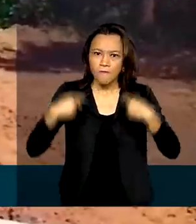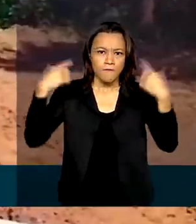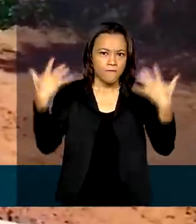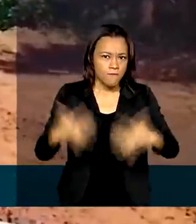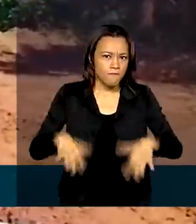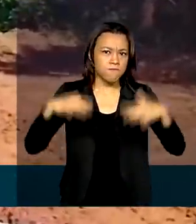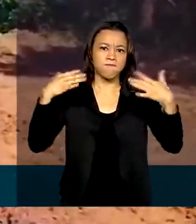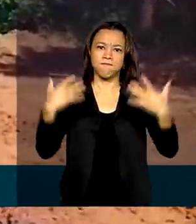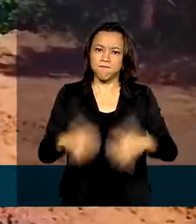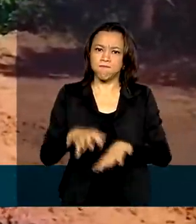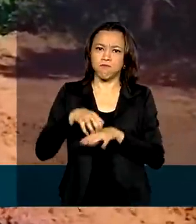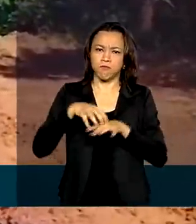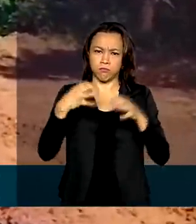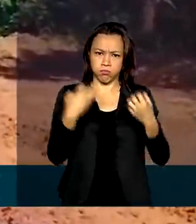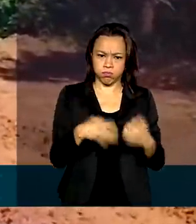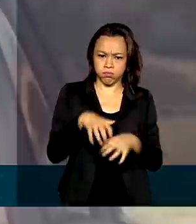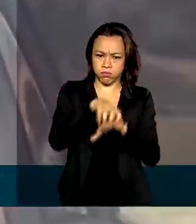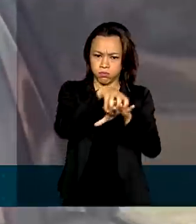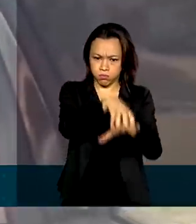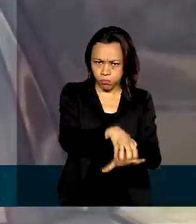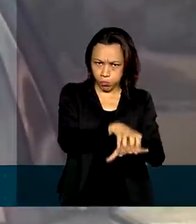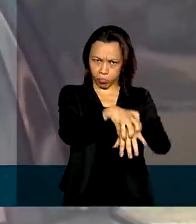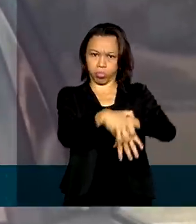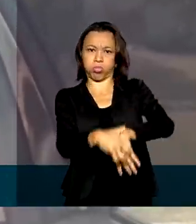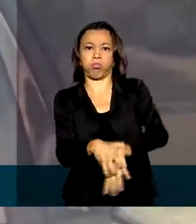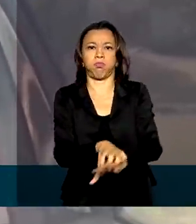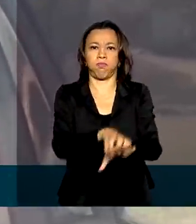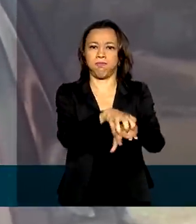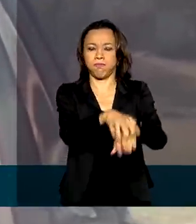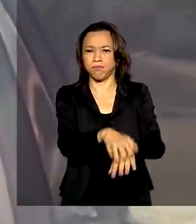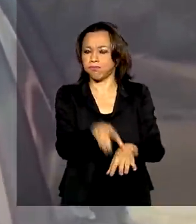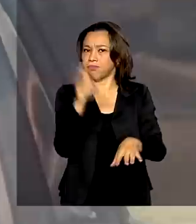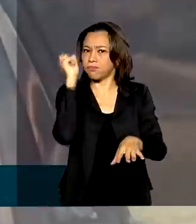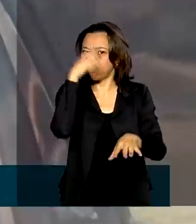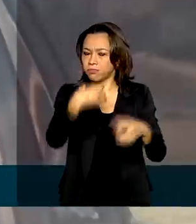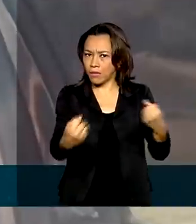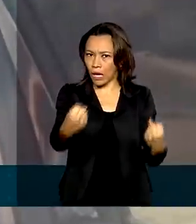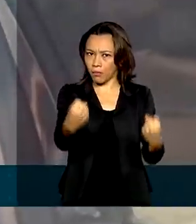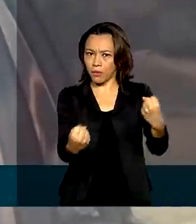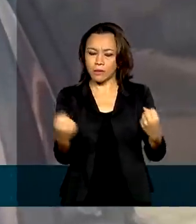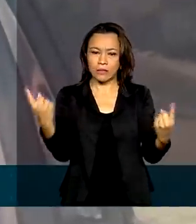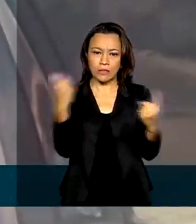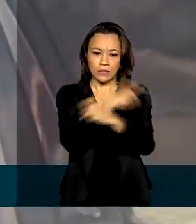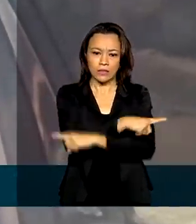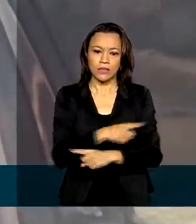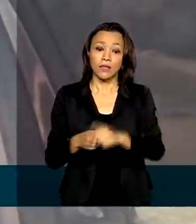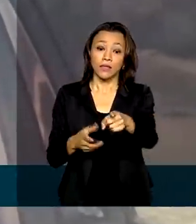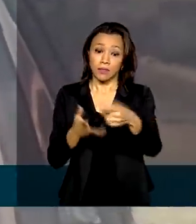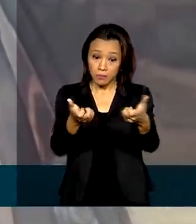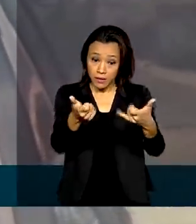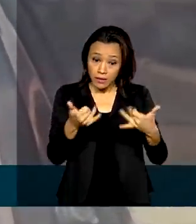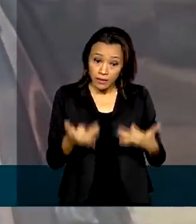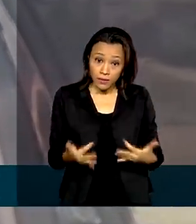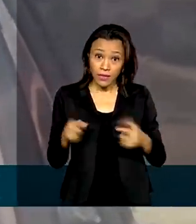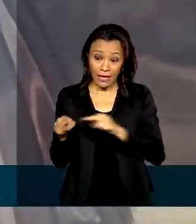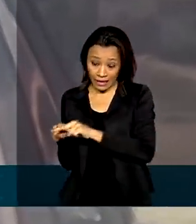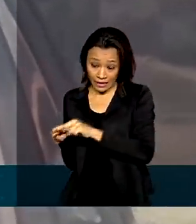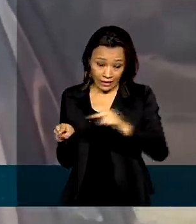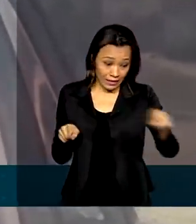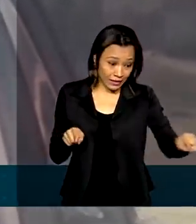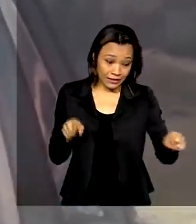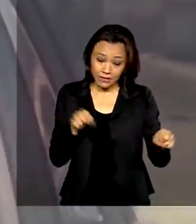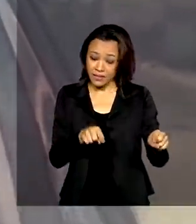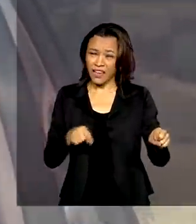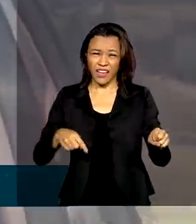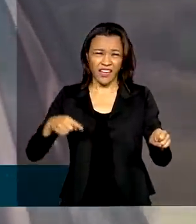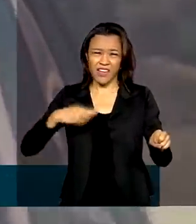Os atolamentos já viraram rotina. Tem o trajeto aí de Humaitá a Manaus, ele é praticamente tudo estrada